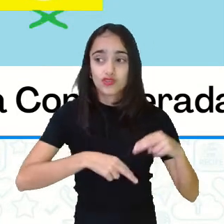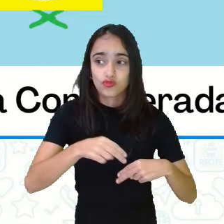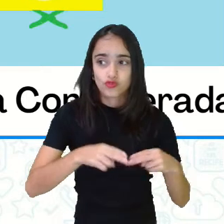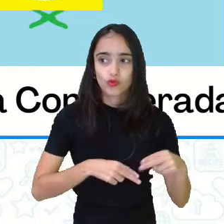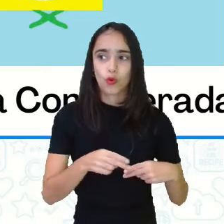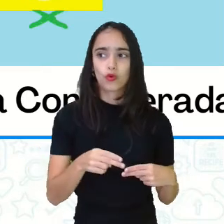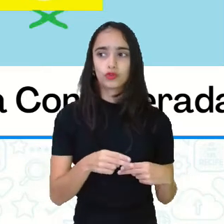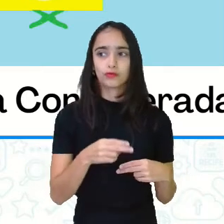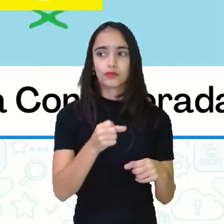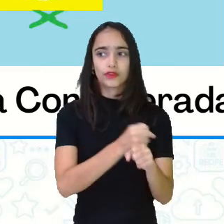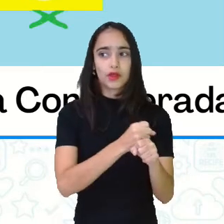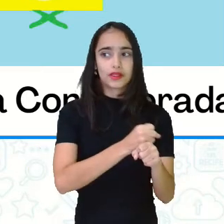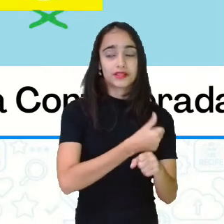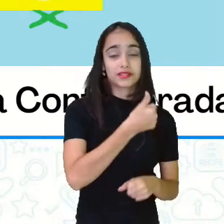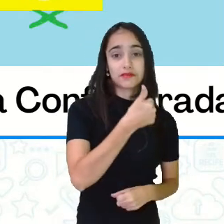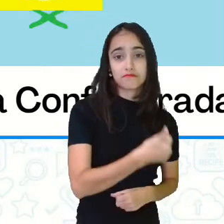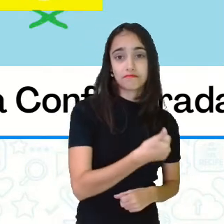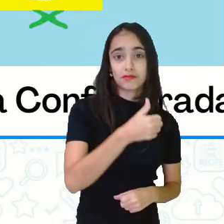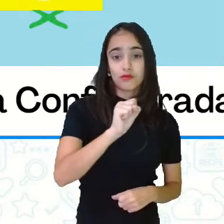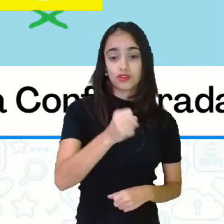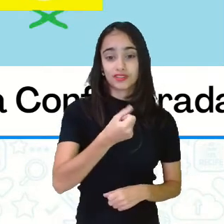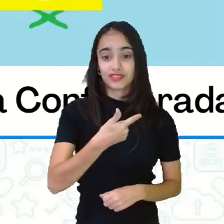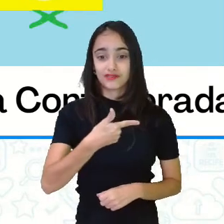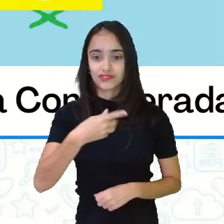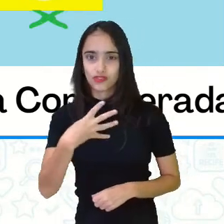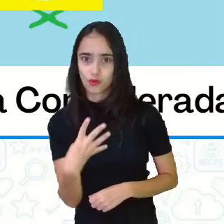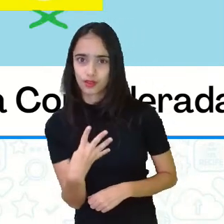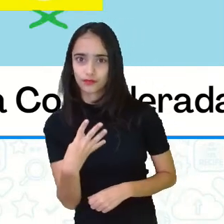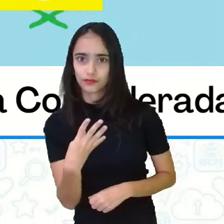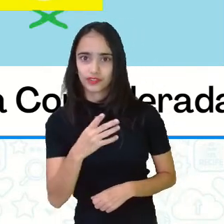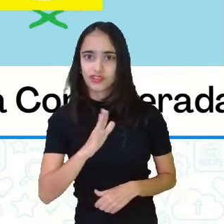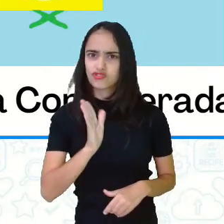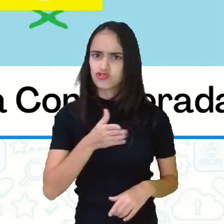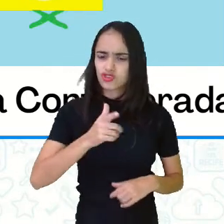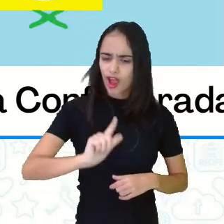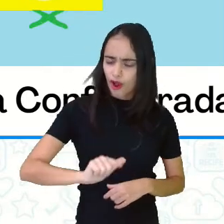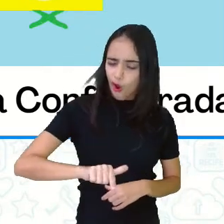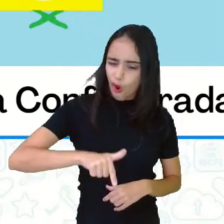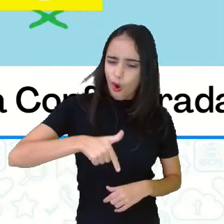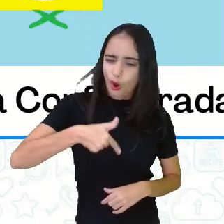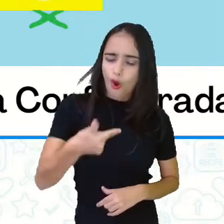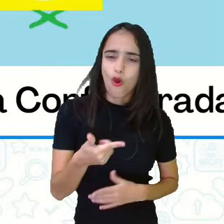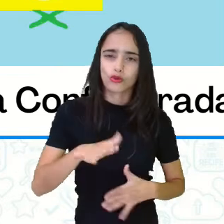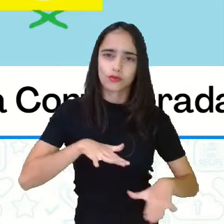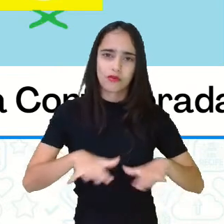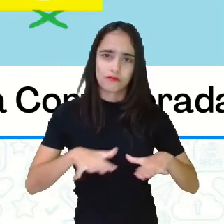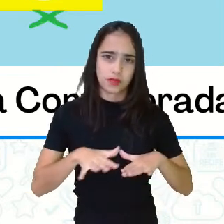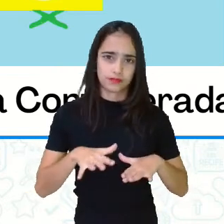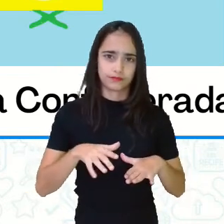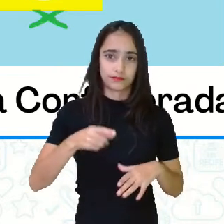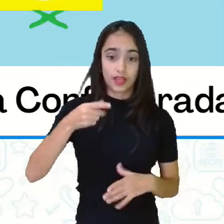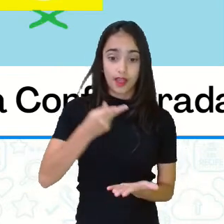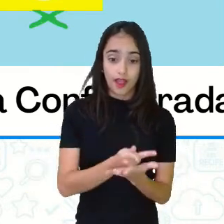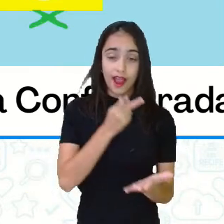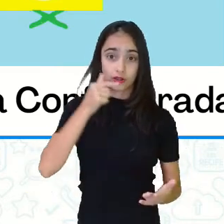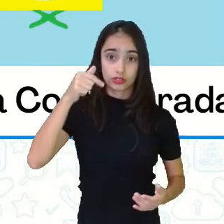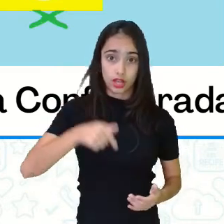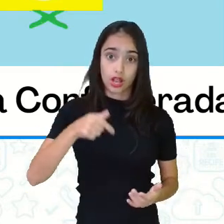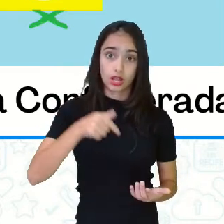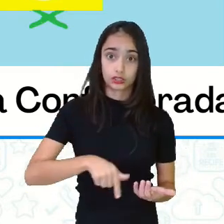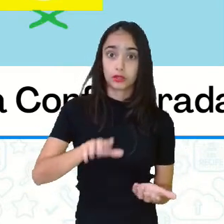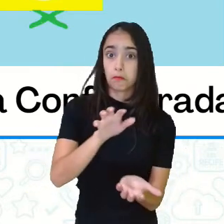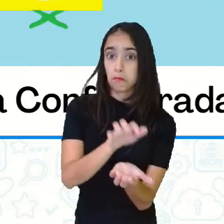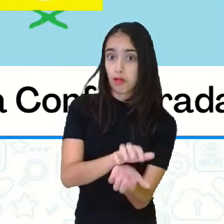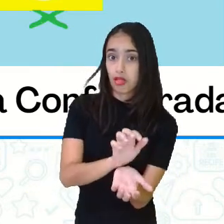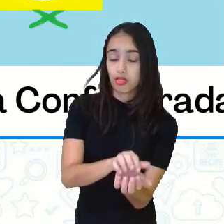outro movimento, é porque eu esqueci de botar o Frome para trocar. Esse daqui aconteceu em Pernambuco, foi um outro movimento que